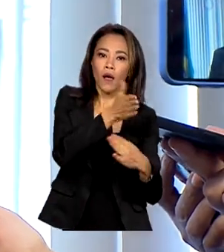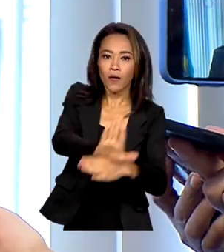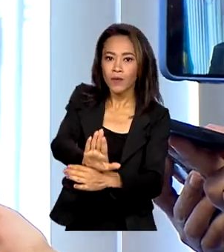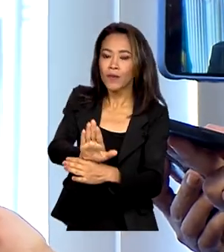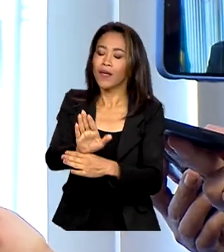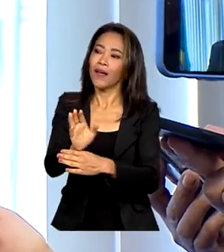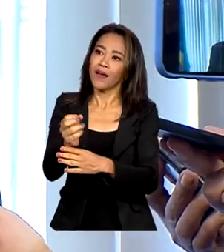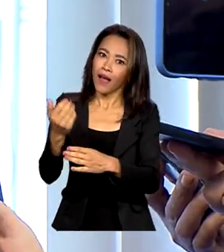precisos até o final do ano.